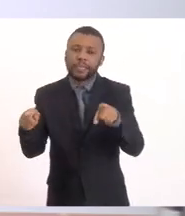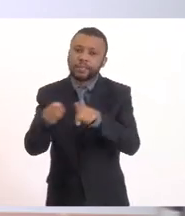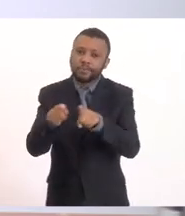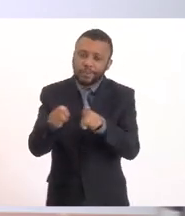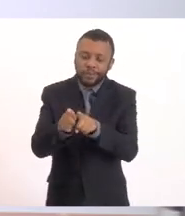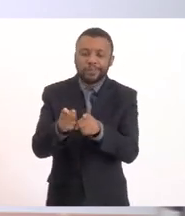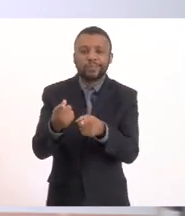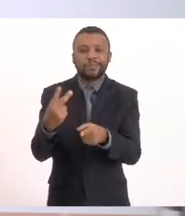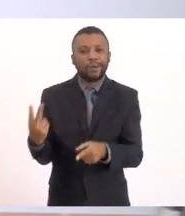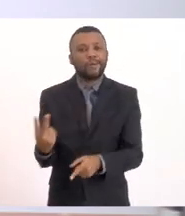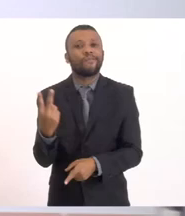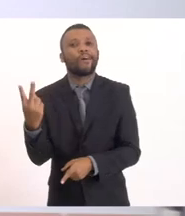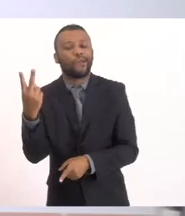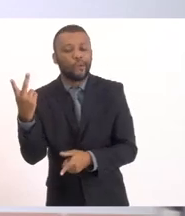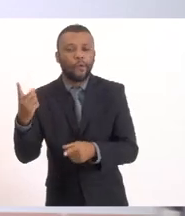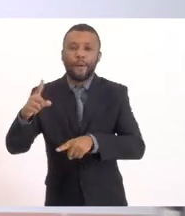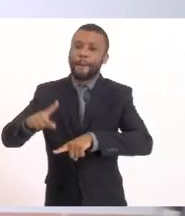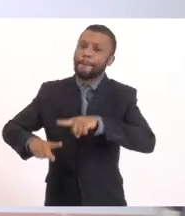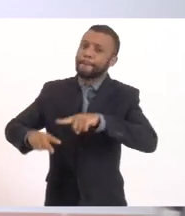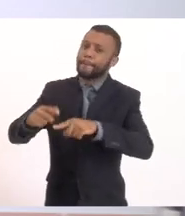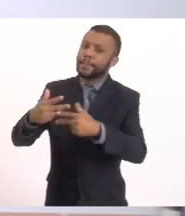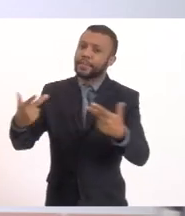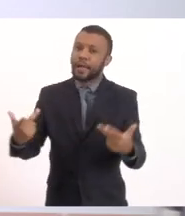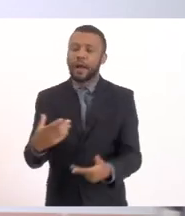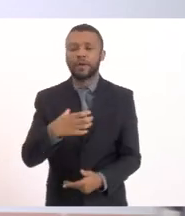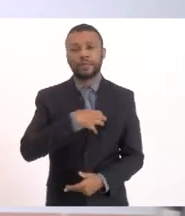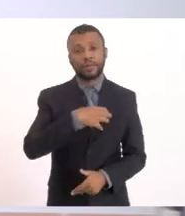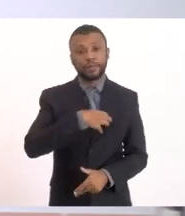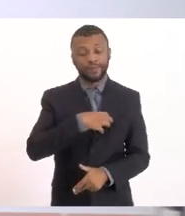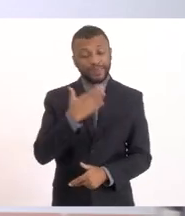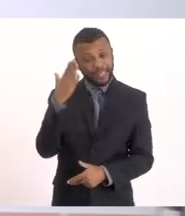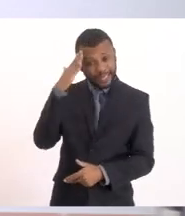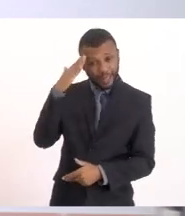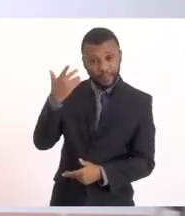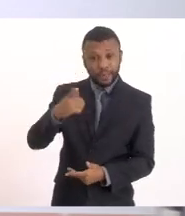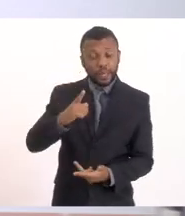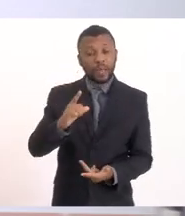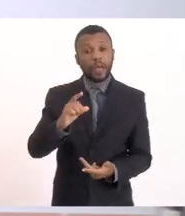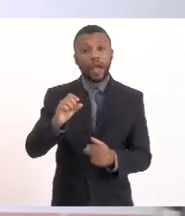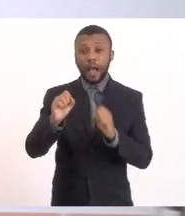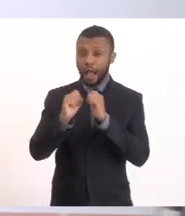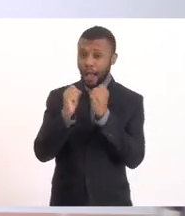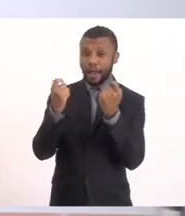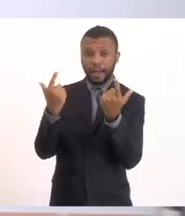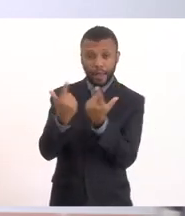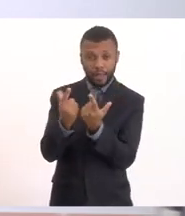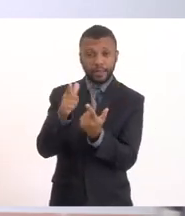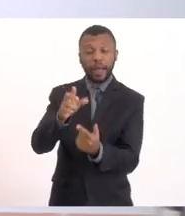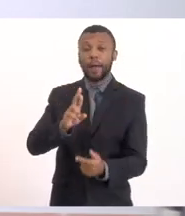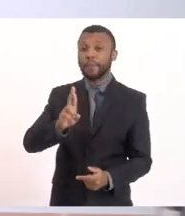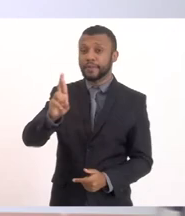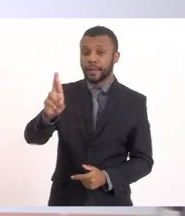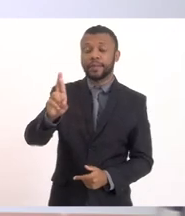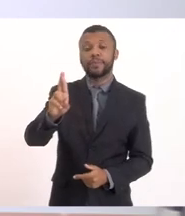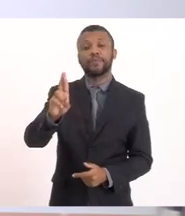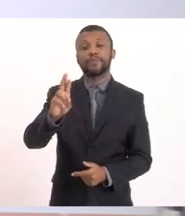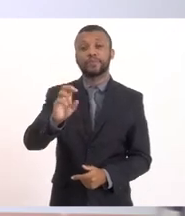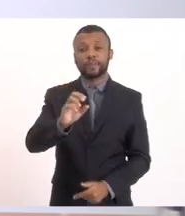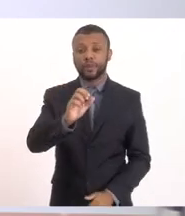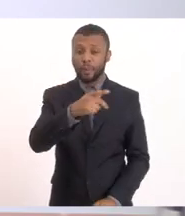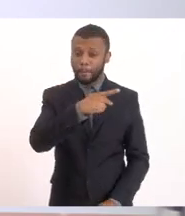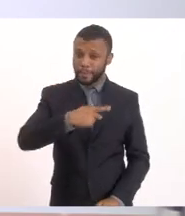E dizer que, eu tenho certeza que hoje a LERJ está representada lá pelo nosso presidente, André Ciliano, junto com o governador Cláudio Castro,